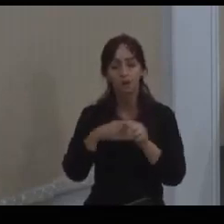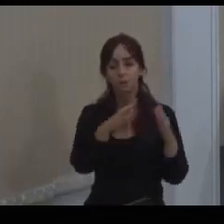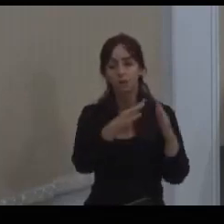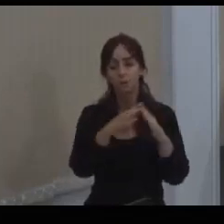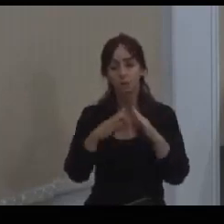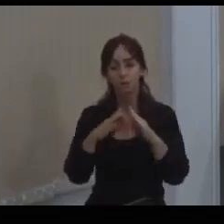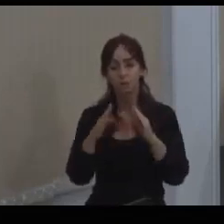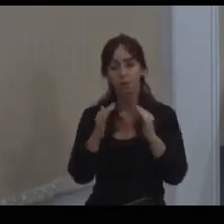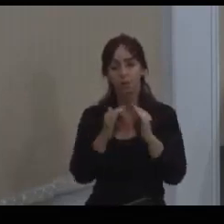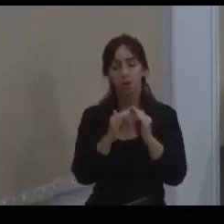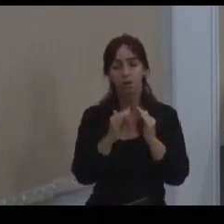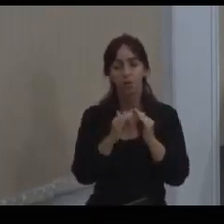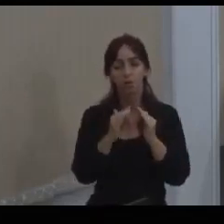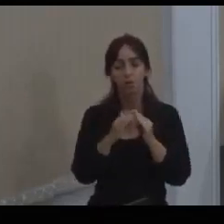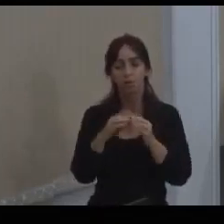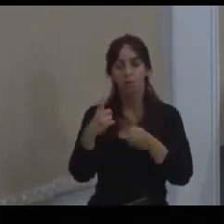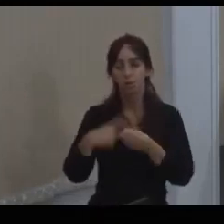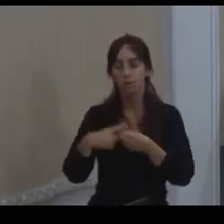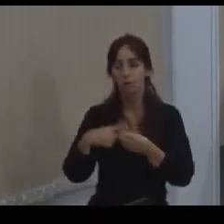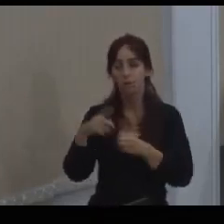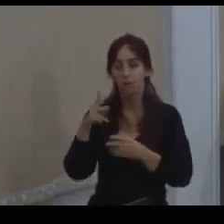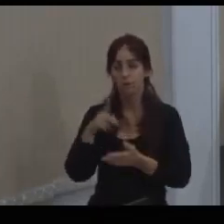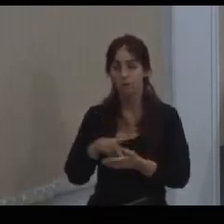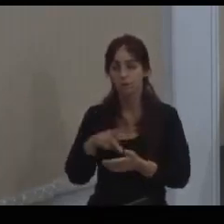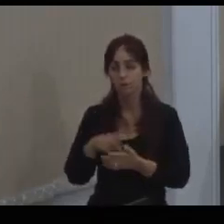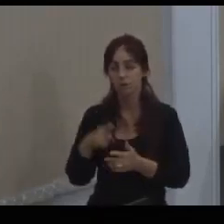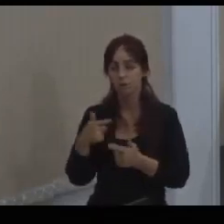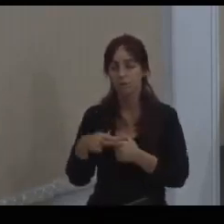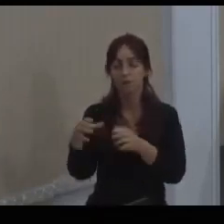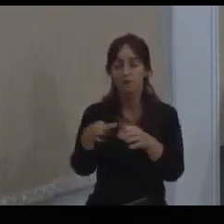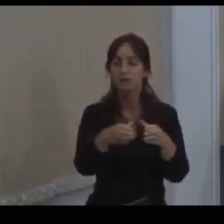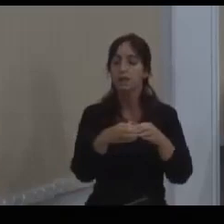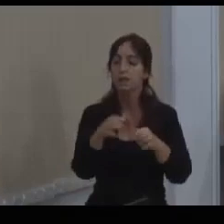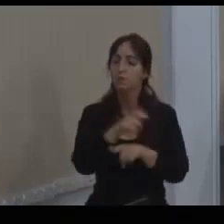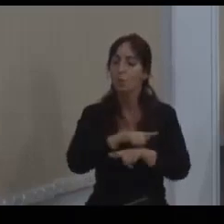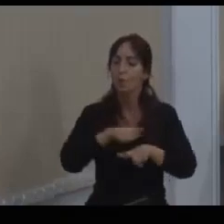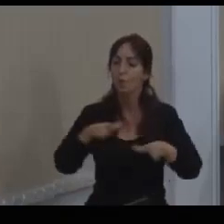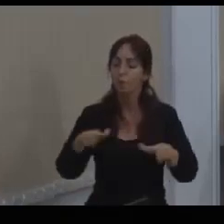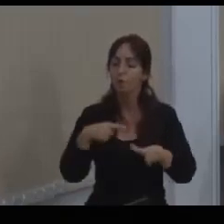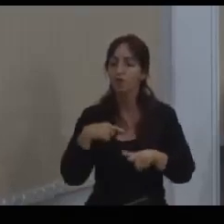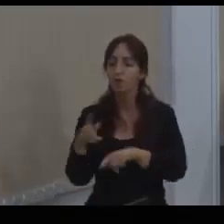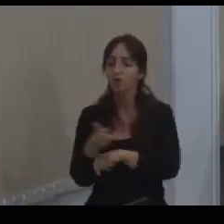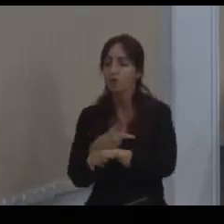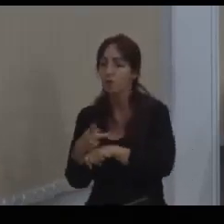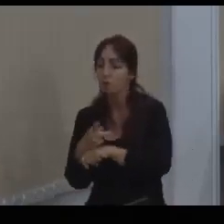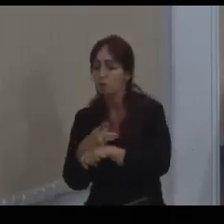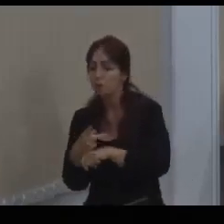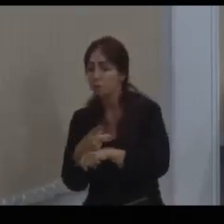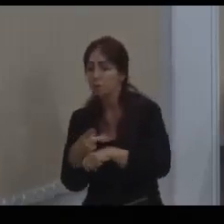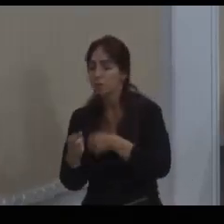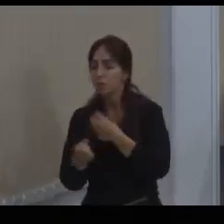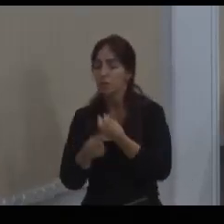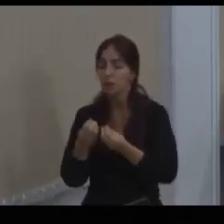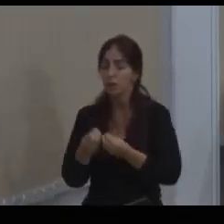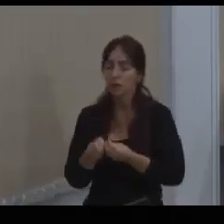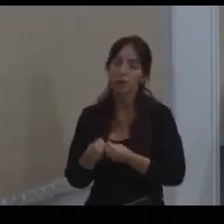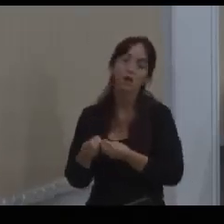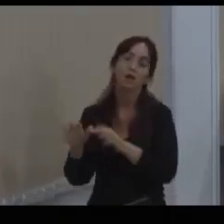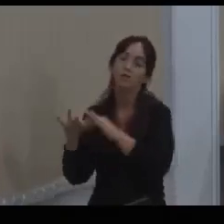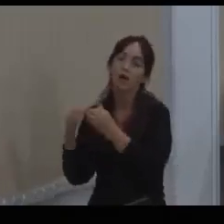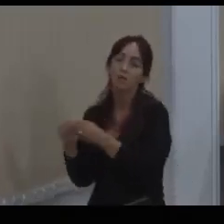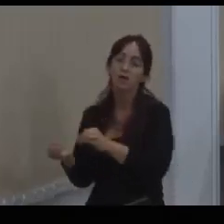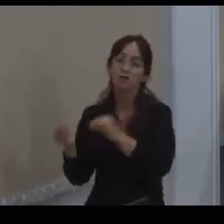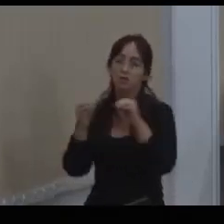Isso é verdade. Por quê? Porque nós, esse terreno vazio que nós vamos buscar porque removeremos e reassentaremos lá dentro